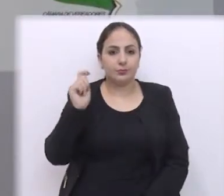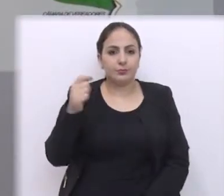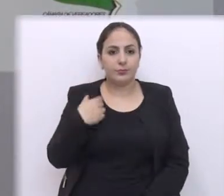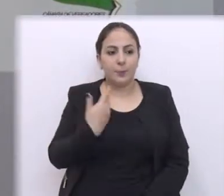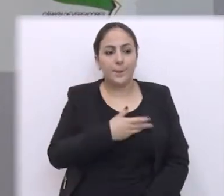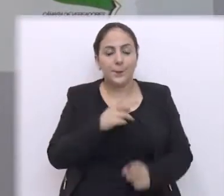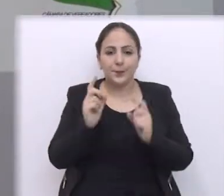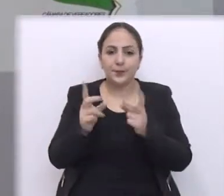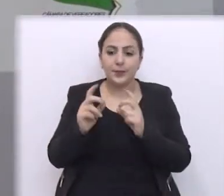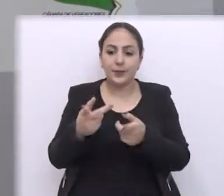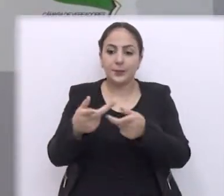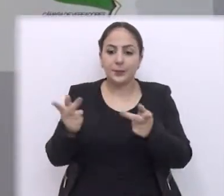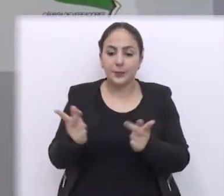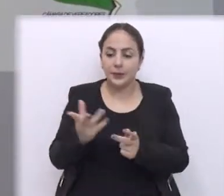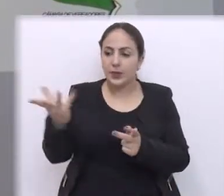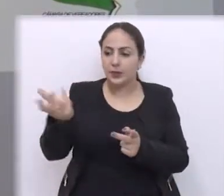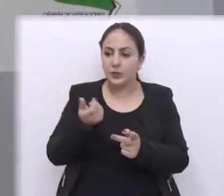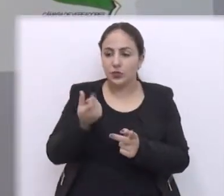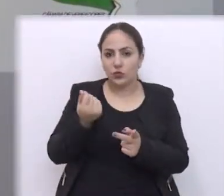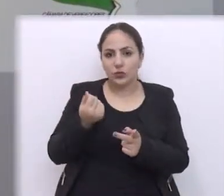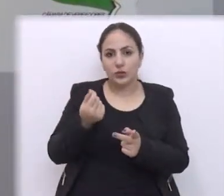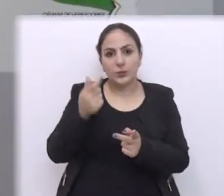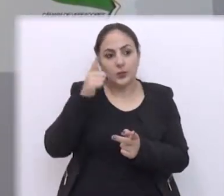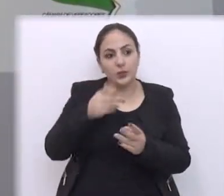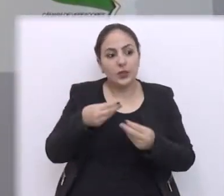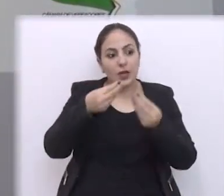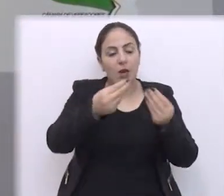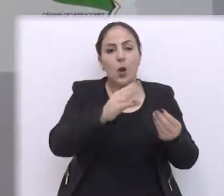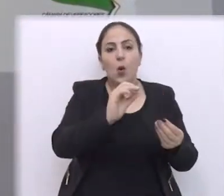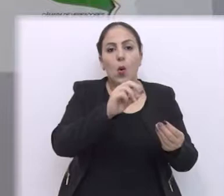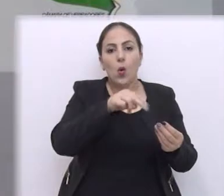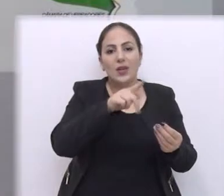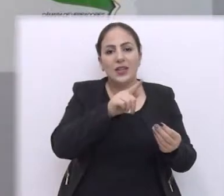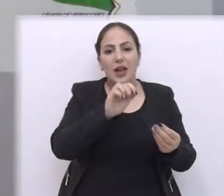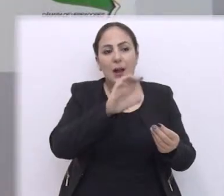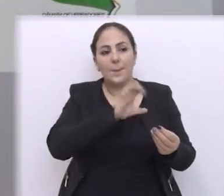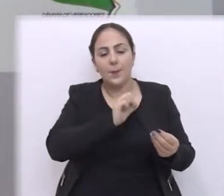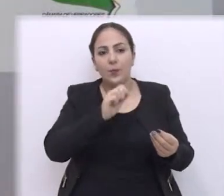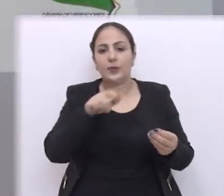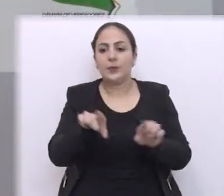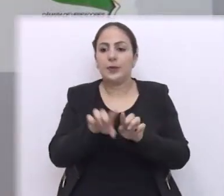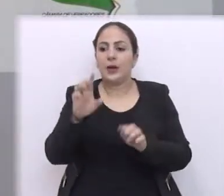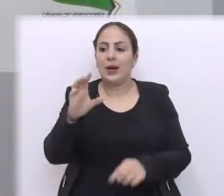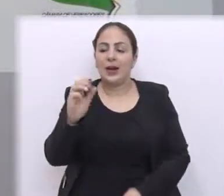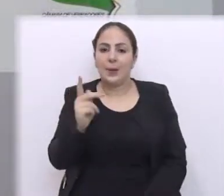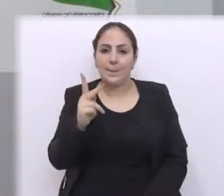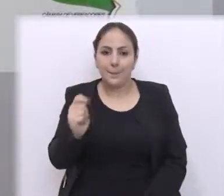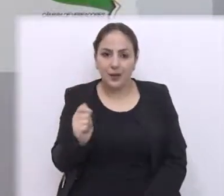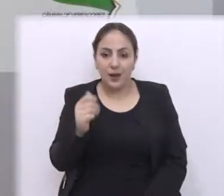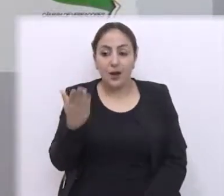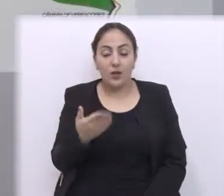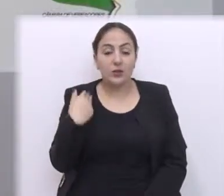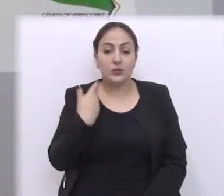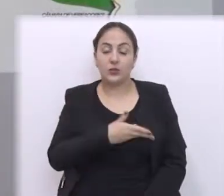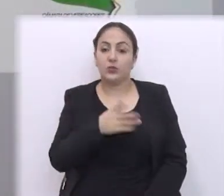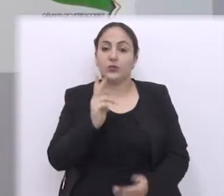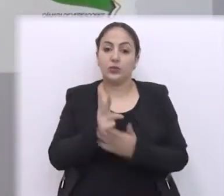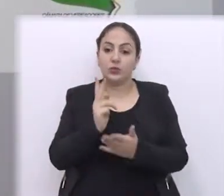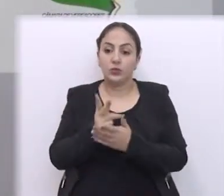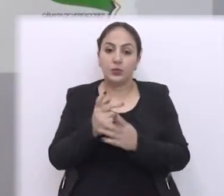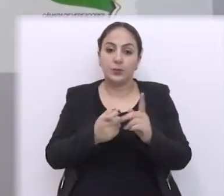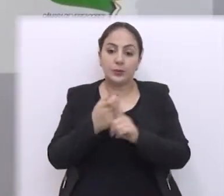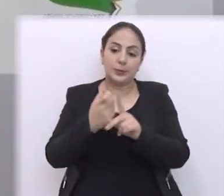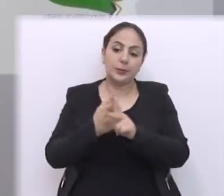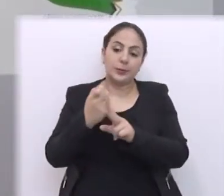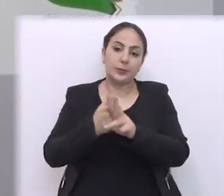agosto, onde a gente esteve vendendo pizzas e tal, arrecadando dinheiro para doar para a ONG Amor e para o CAPA, que estavam precisando na hora. E agora a gente continua